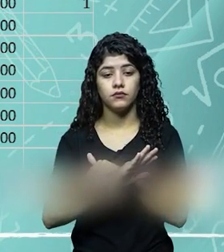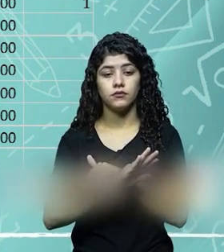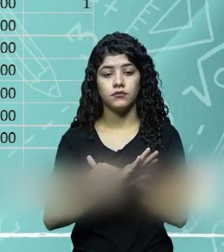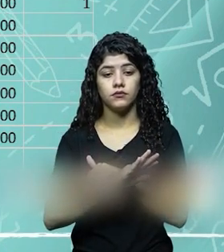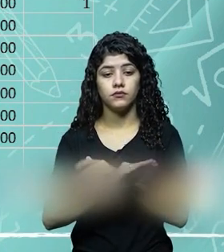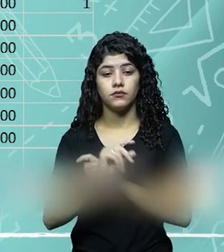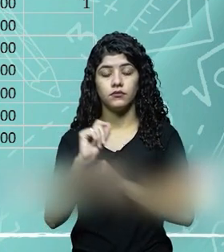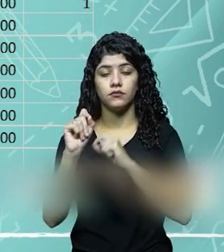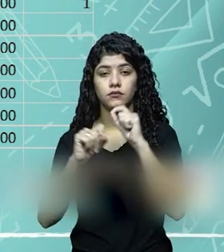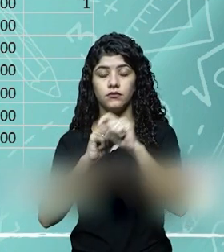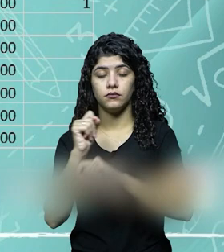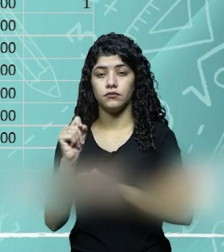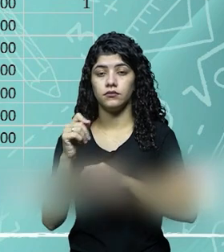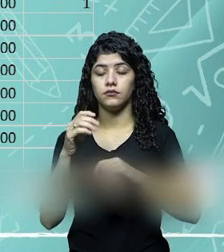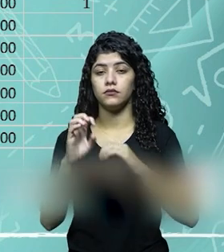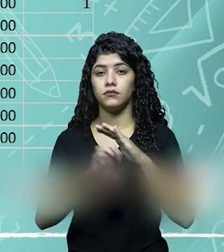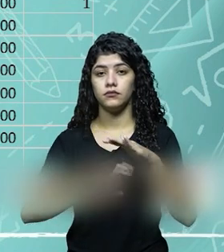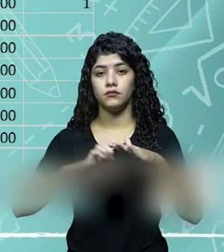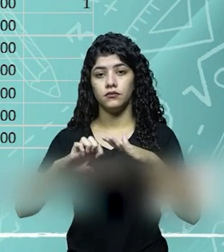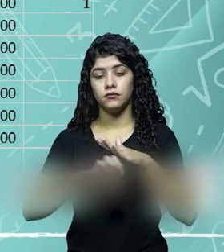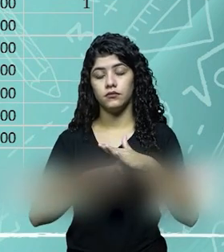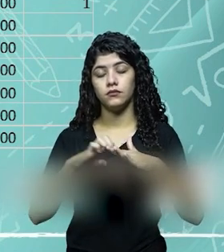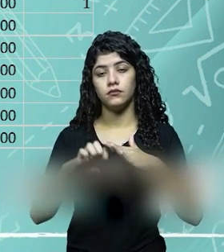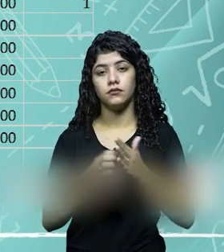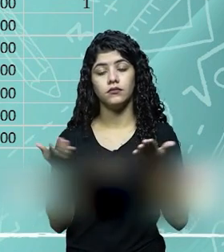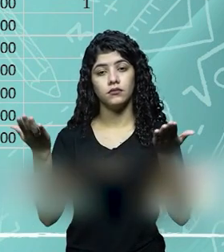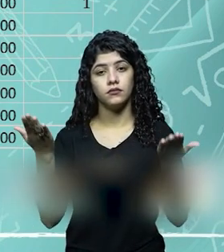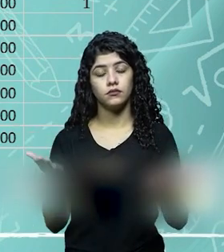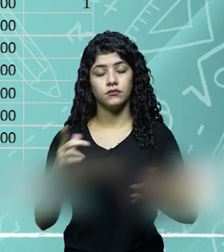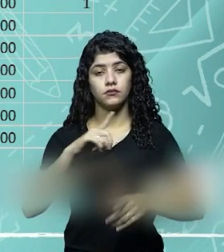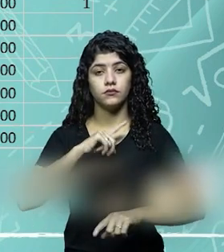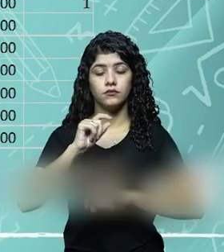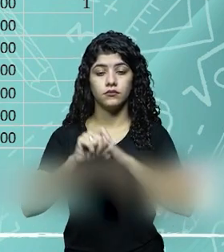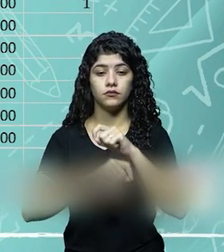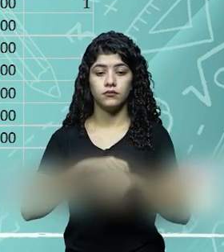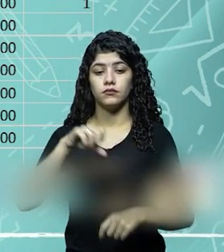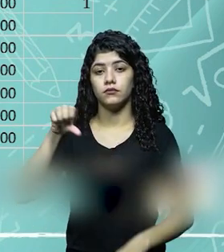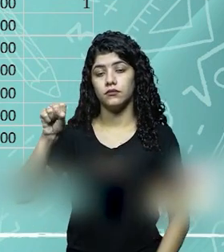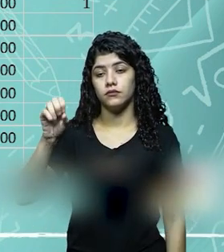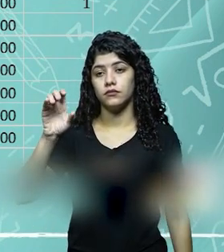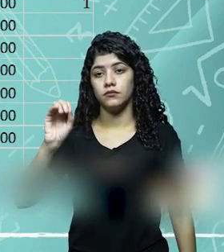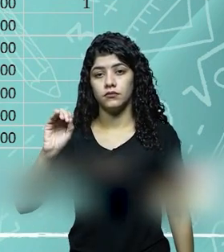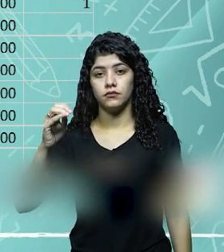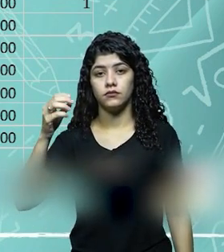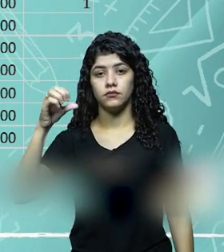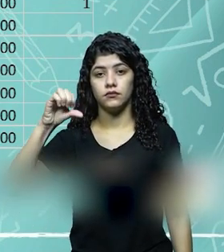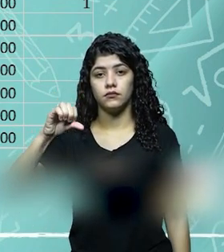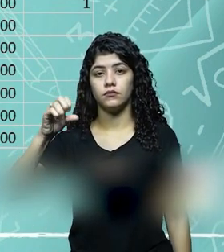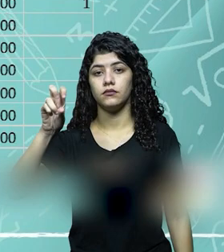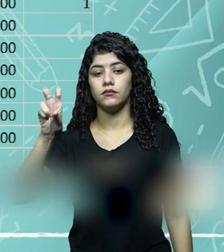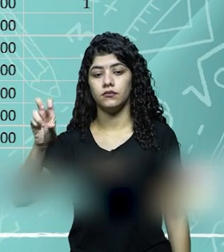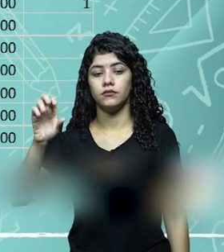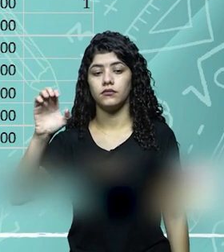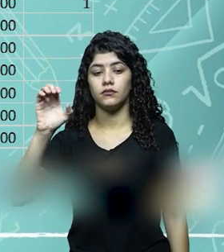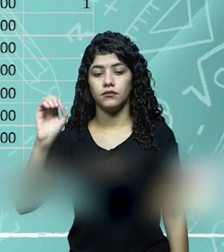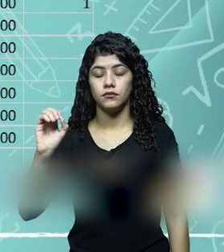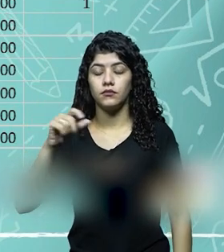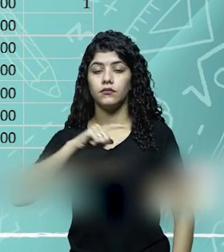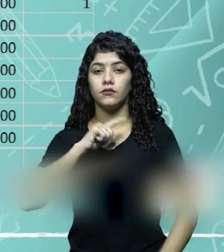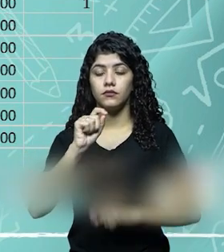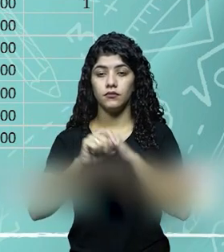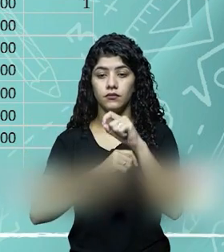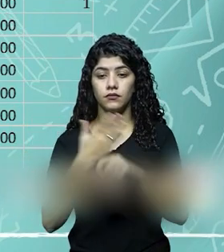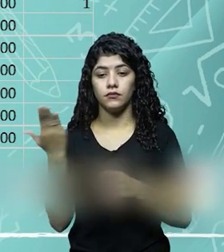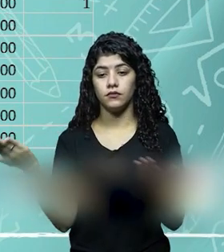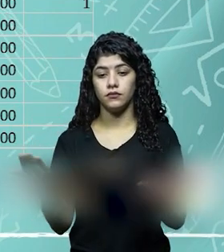no caso do estoque da empresa, ele vale agora o quê? 80 mil, 950 reais, e a conta banco ficou com